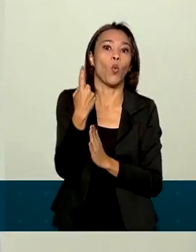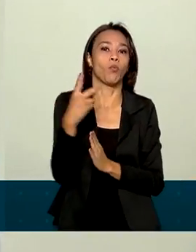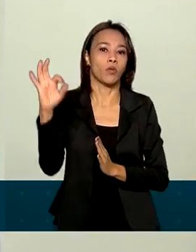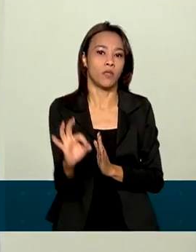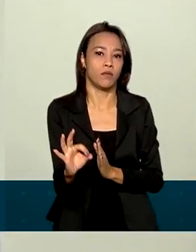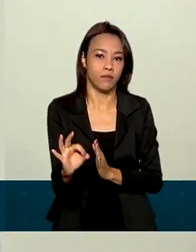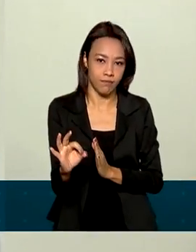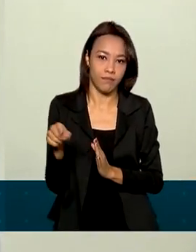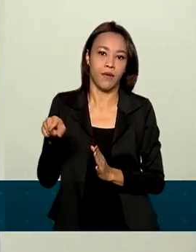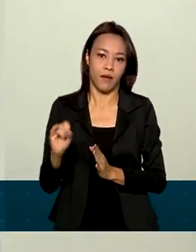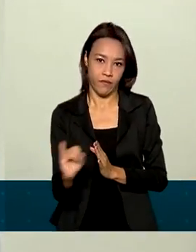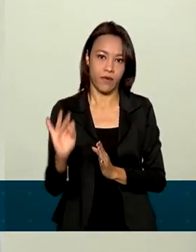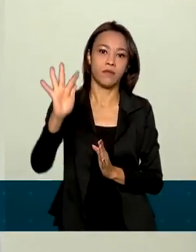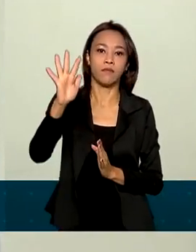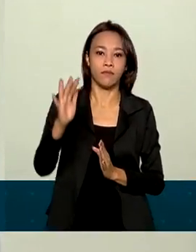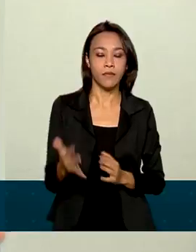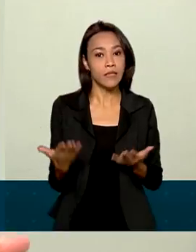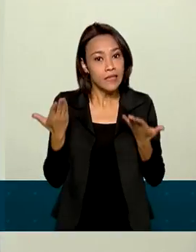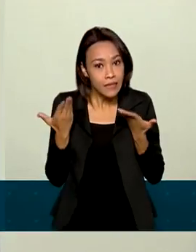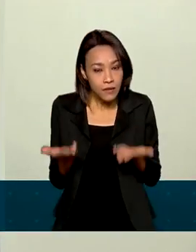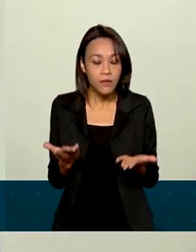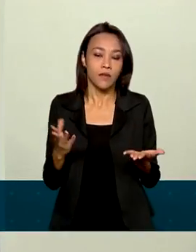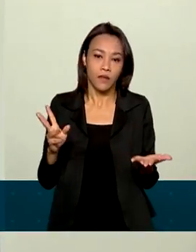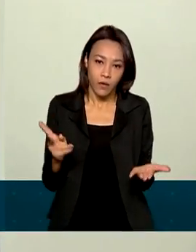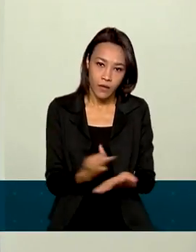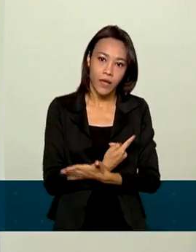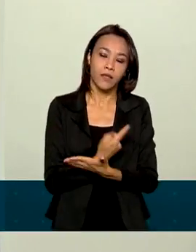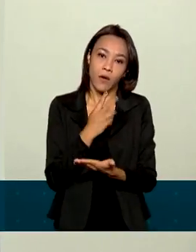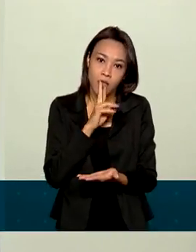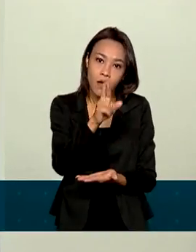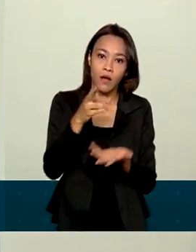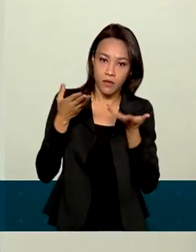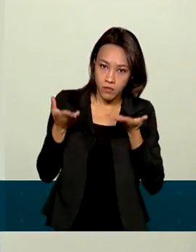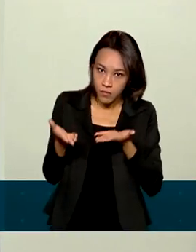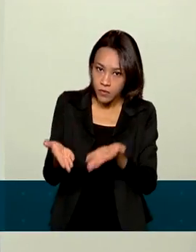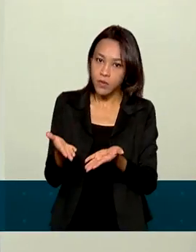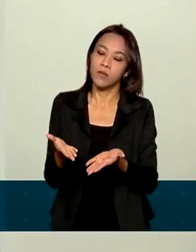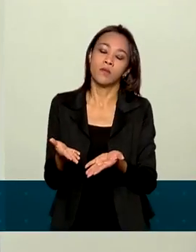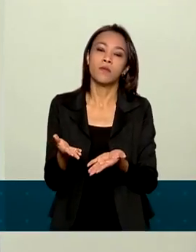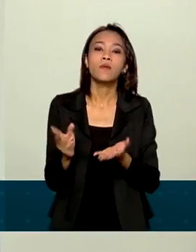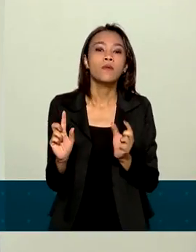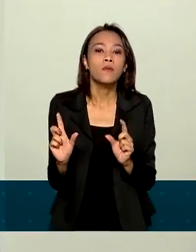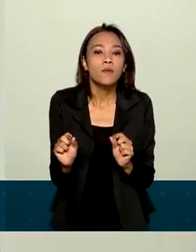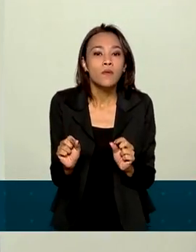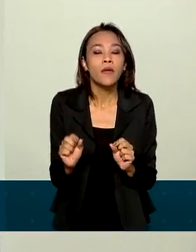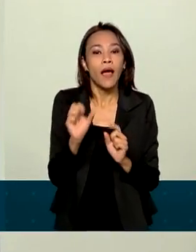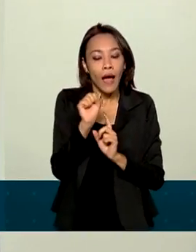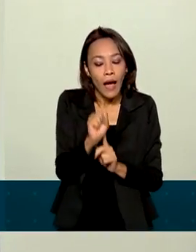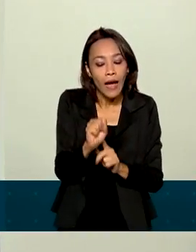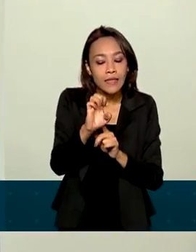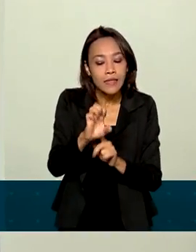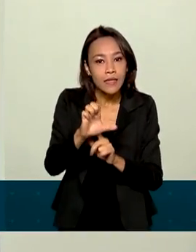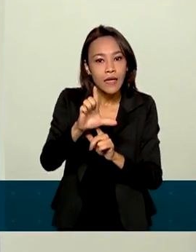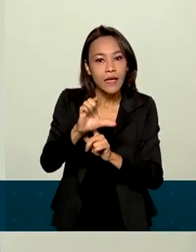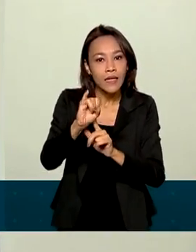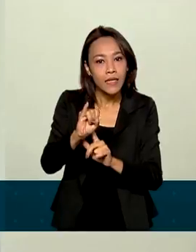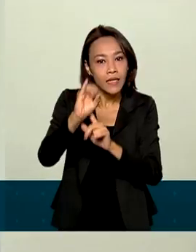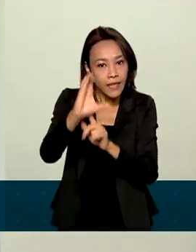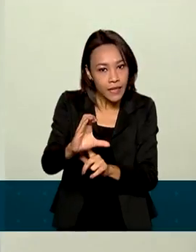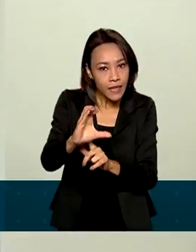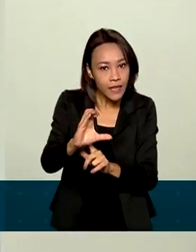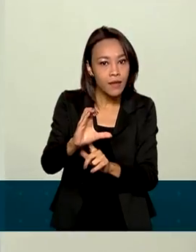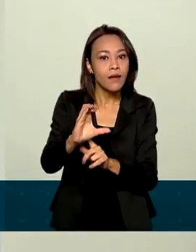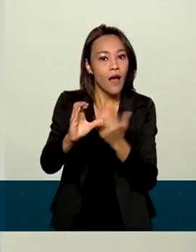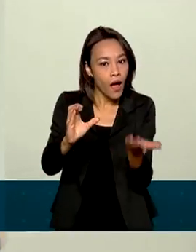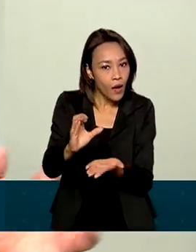Dessa forma, com esse resultado, aproxima-se, então, a taxa Selic real, agora